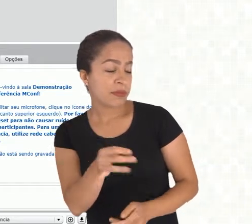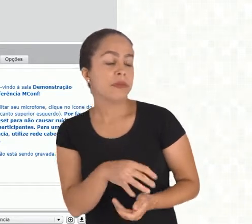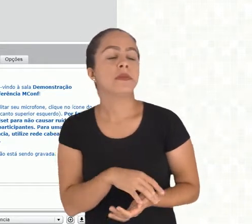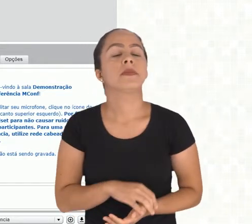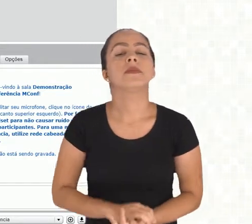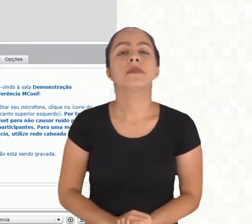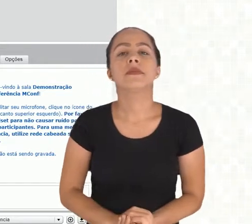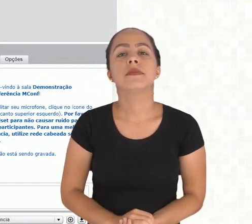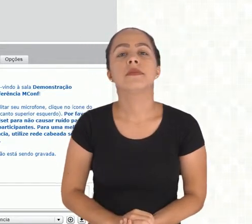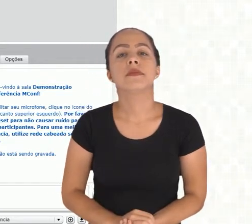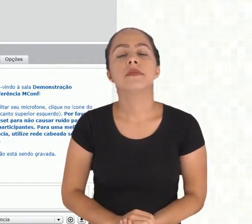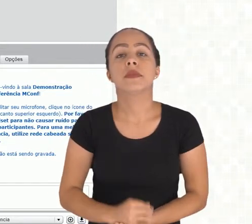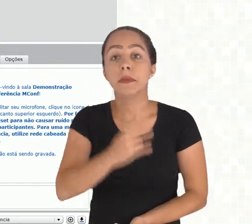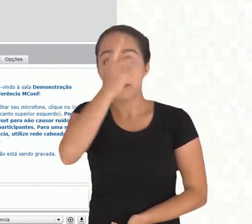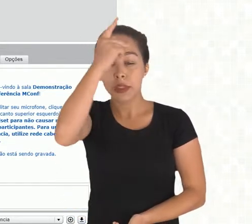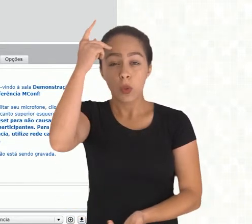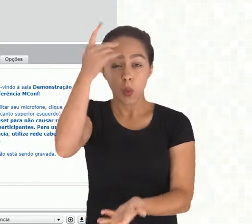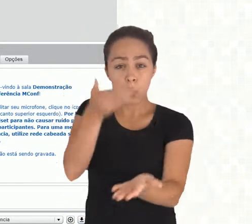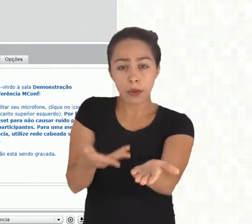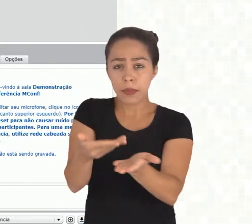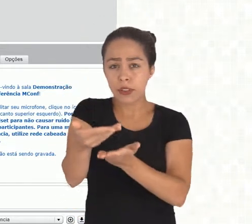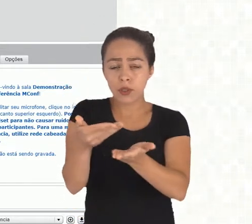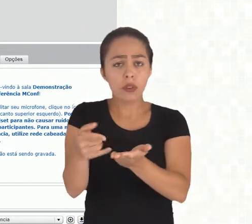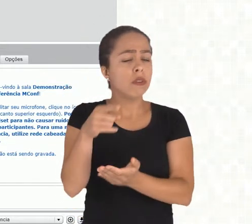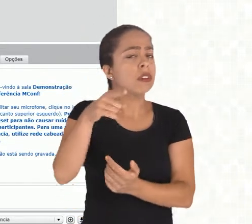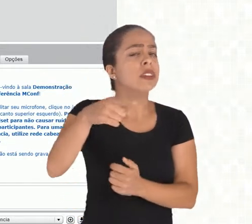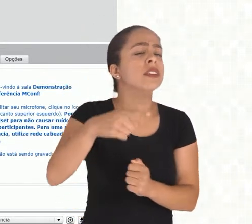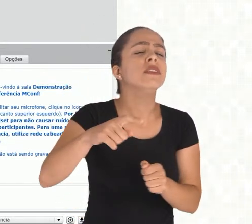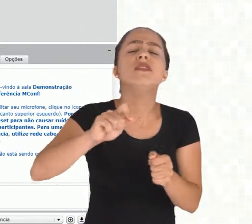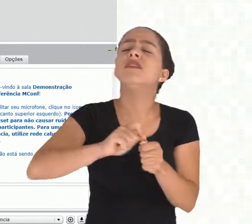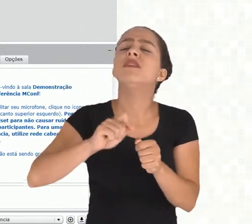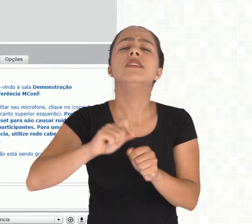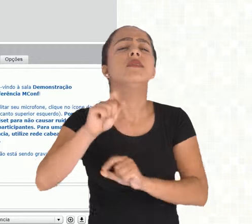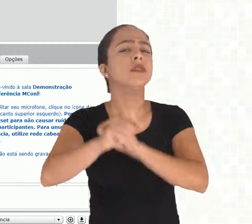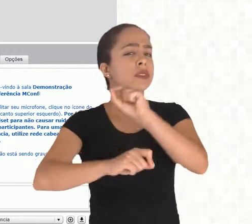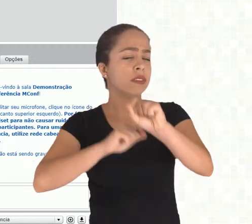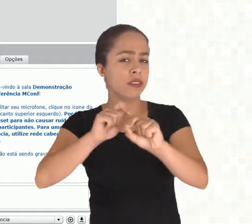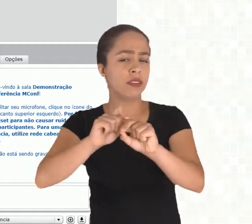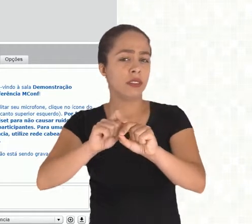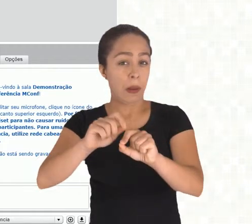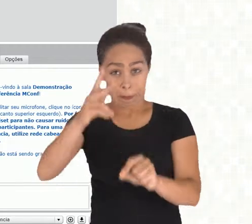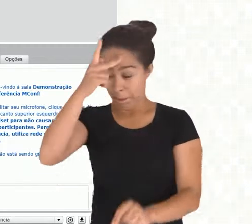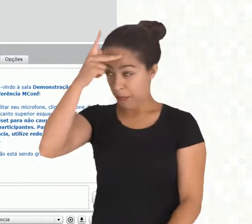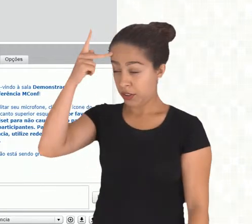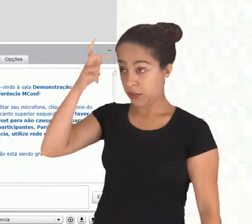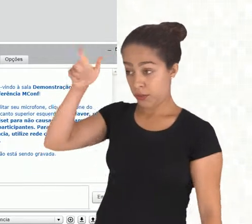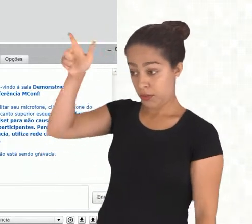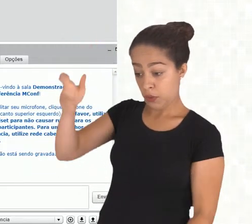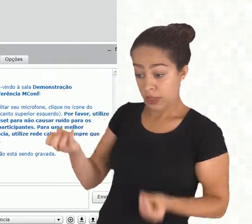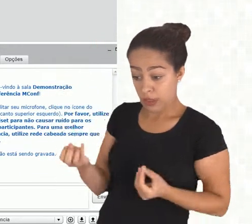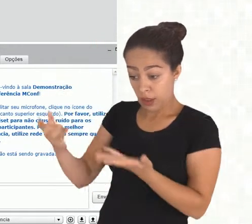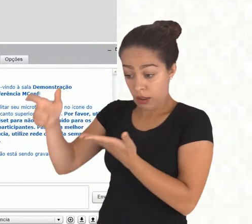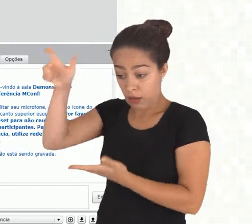Como mediador, quais são as coisas mais importantes que você vai fazer? Tornar alguém o apresentador,